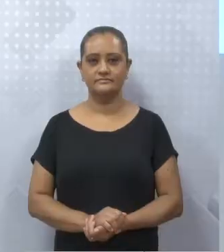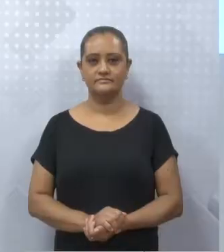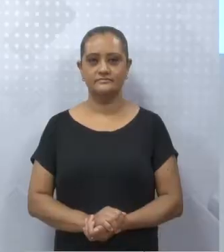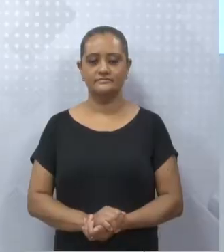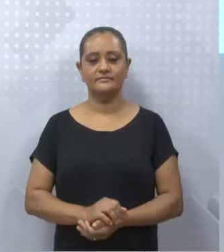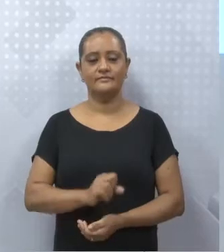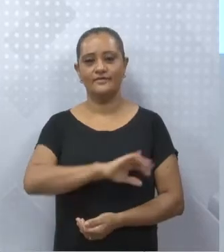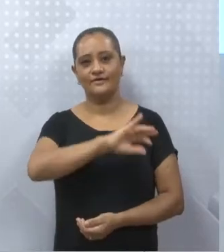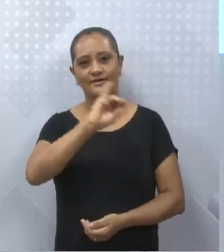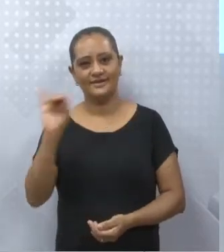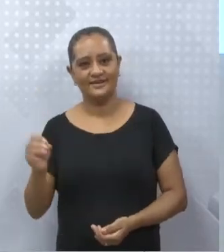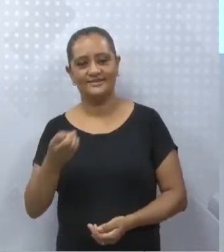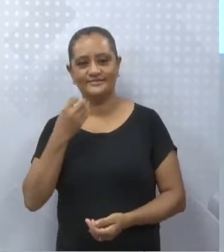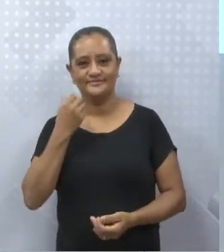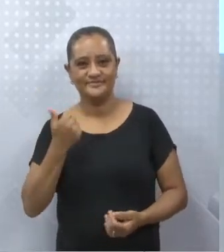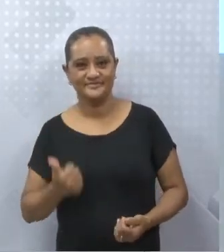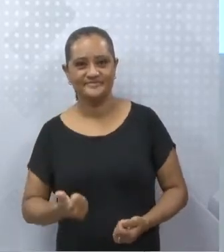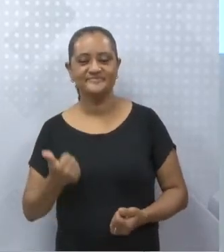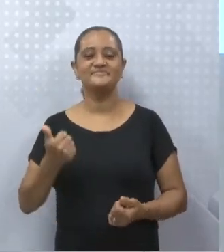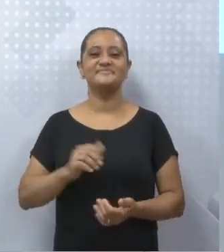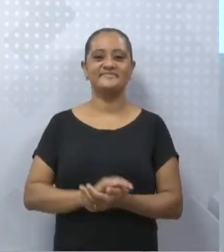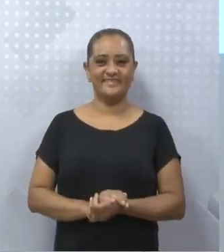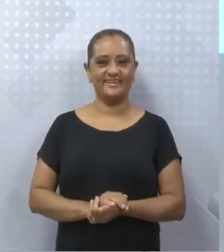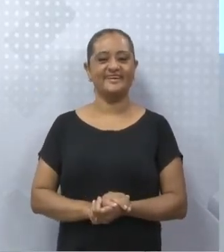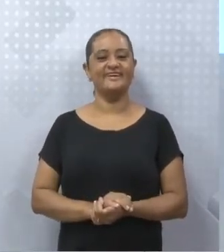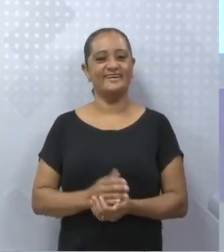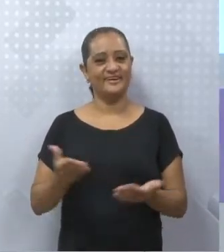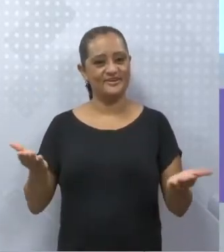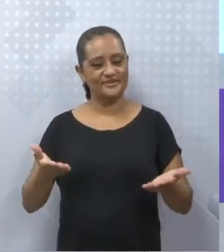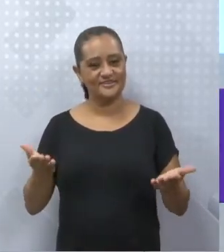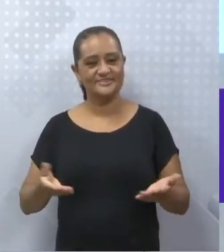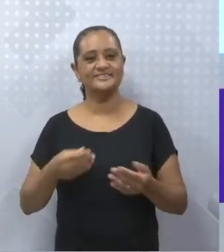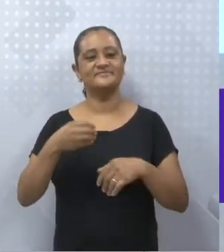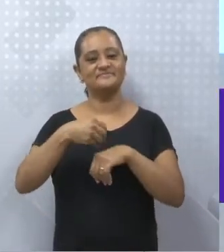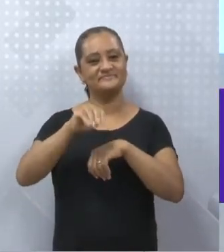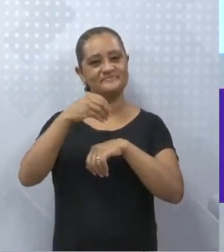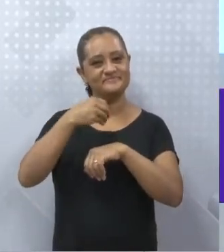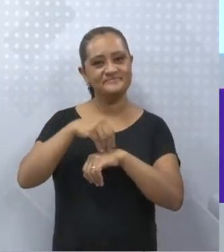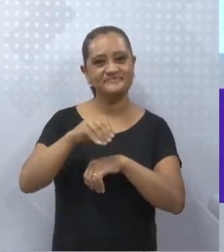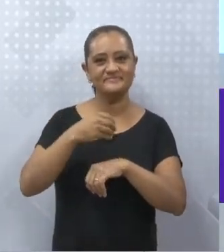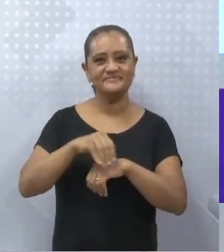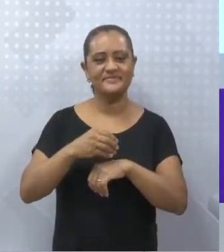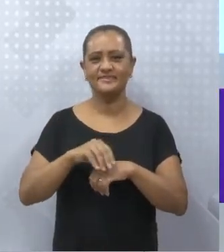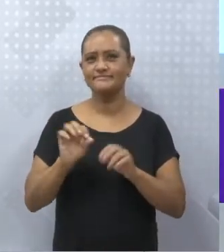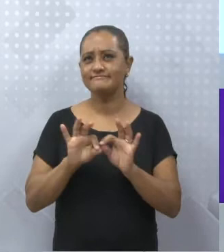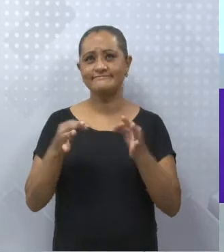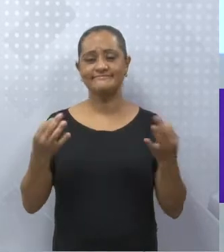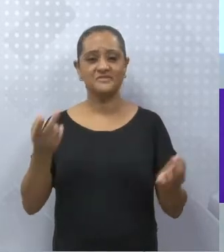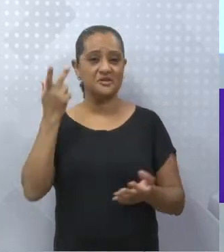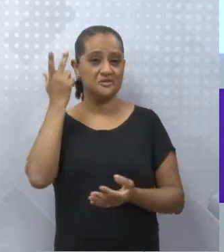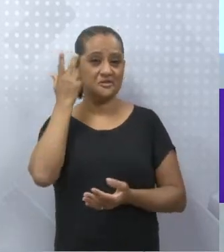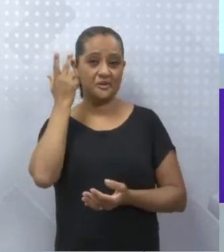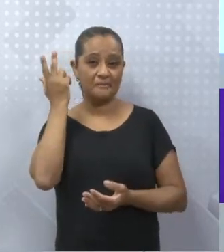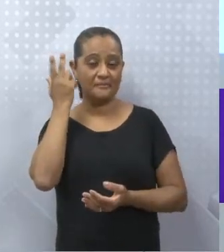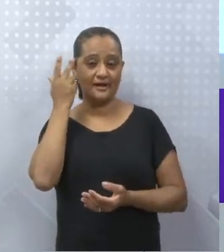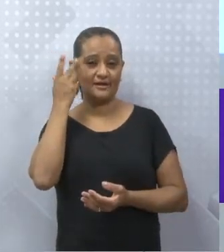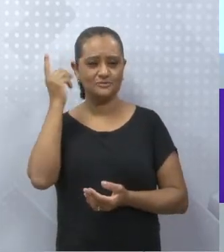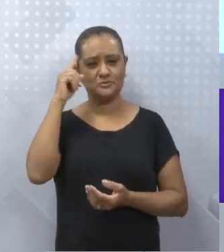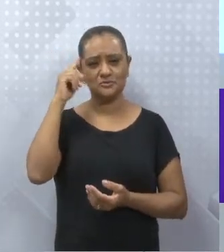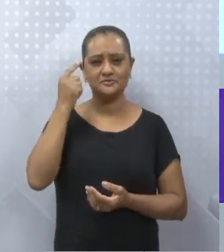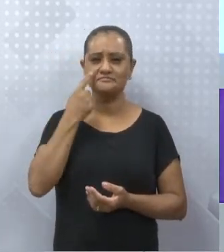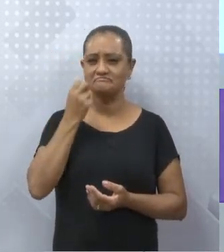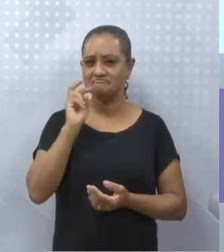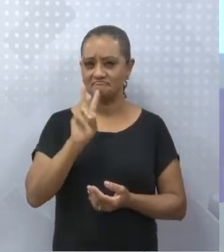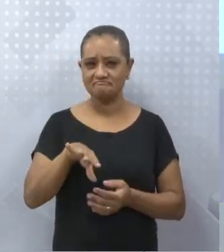Olá meninos, sejam bem-vindos à aula, certo? Hoje nós vamos falar de um assunto bem comum no nosso dia a dia. É